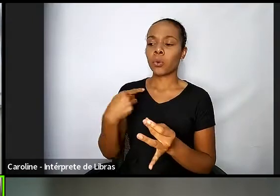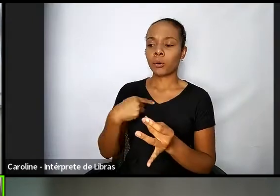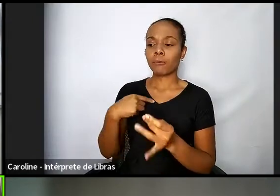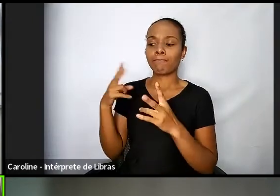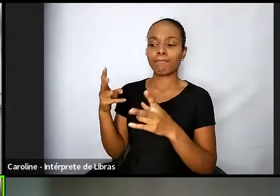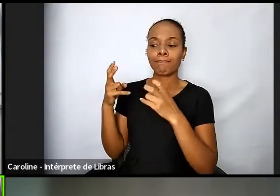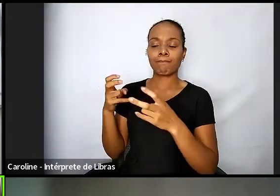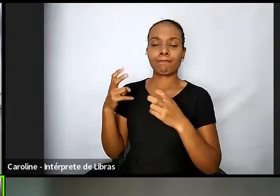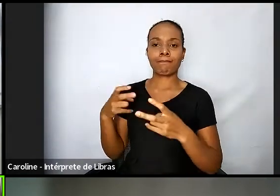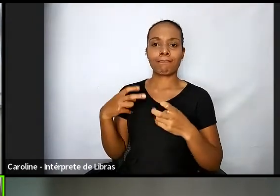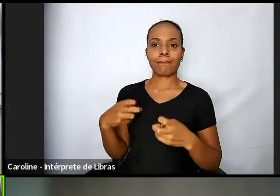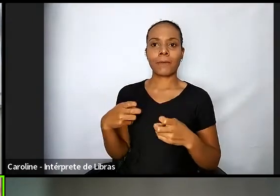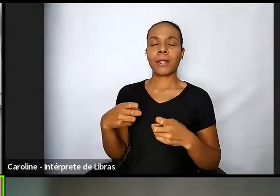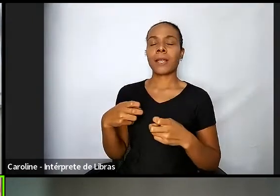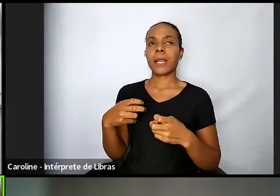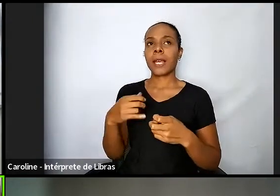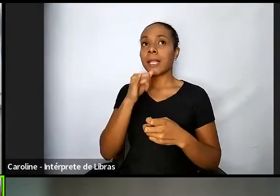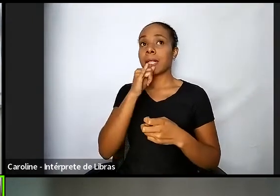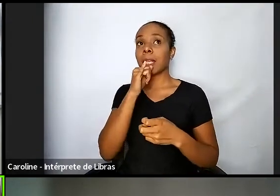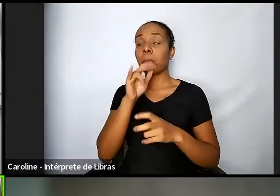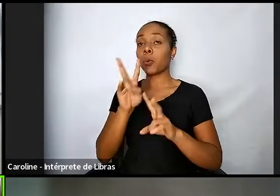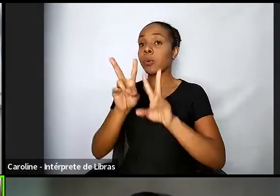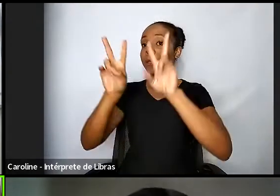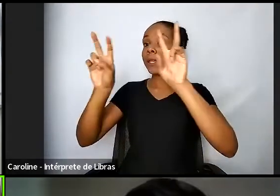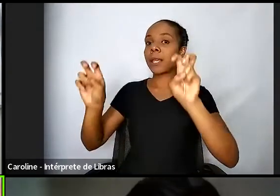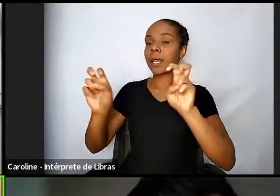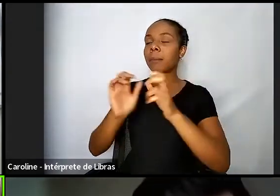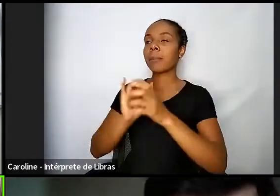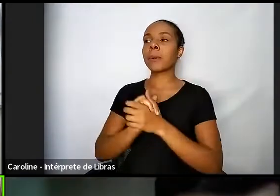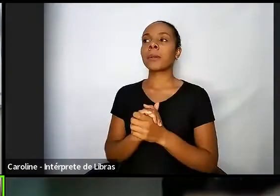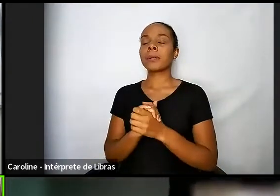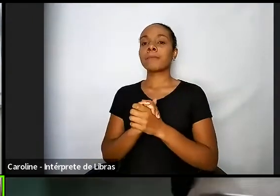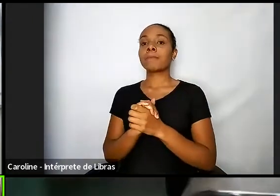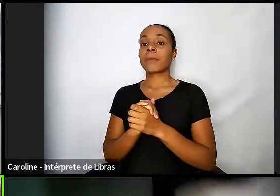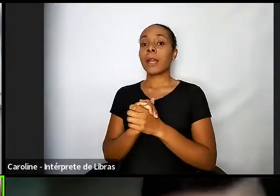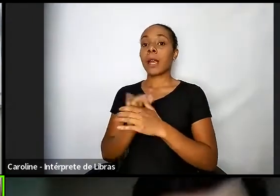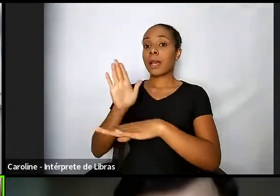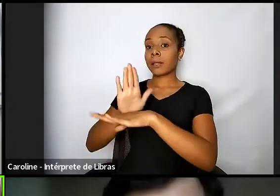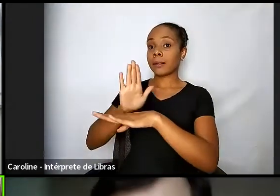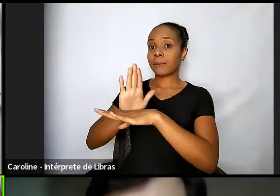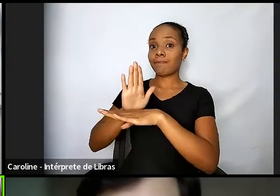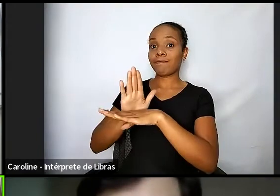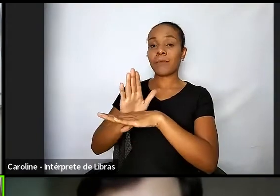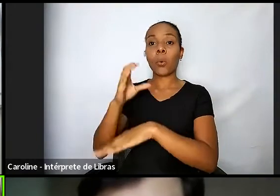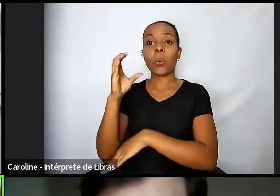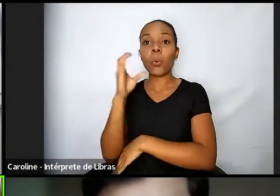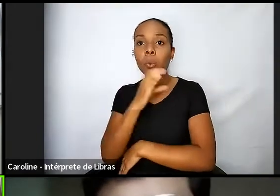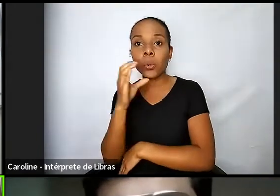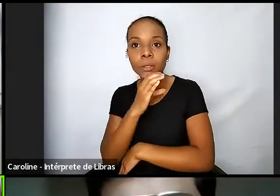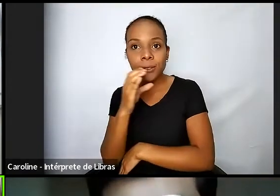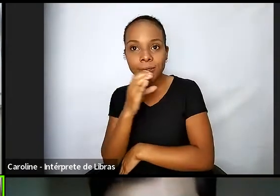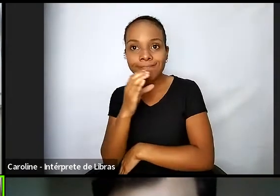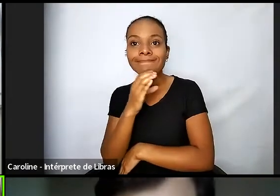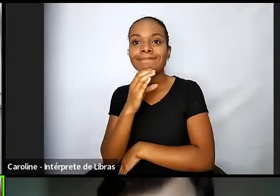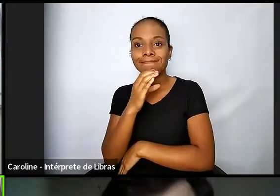auxílio emergencial durante o período de pandemia, em que as pessoas em situação de rua, elas não